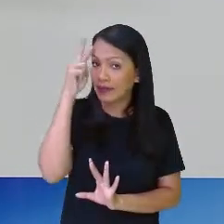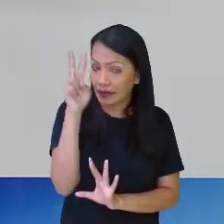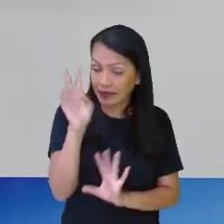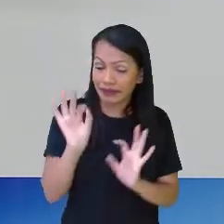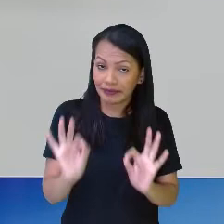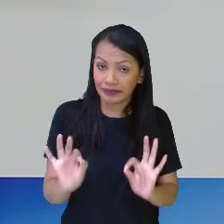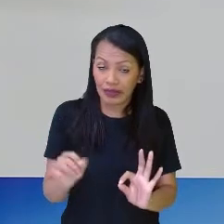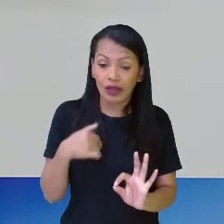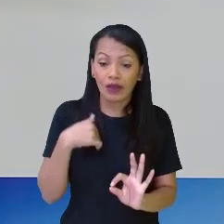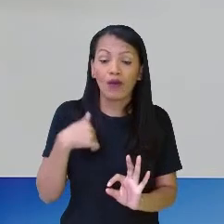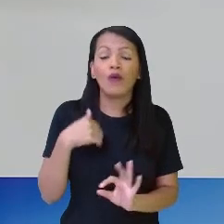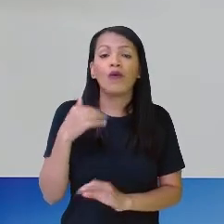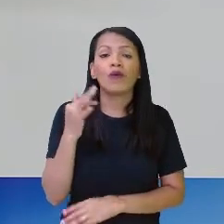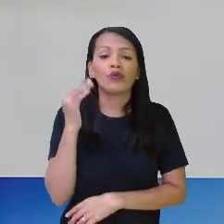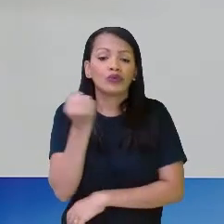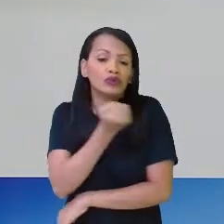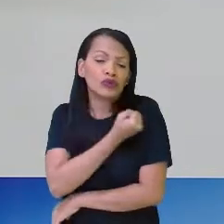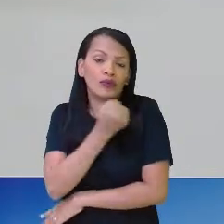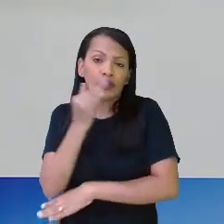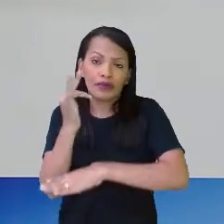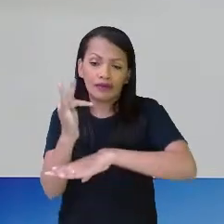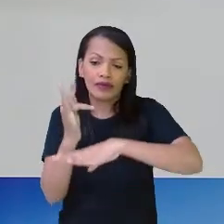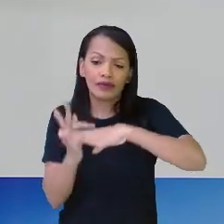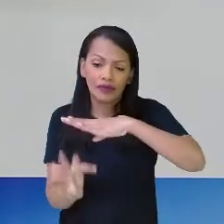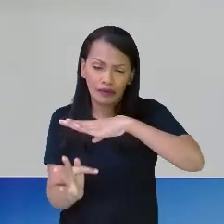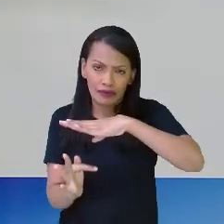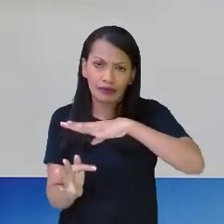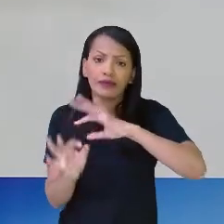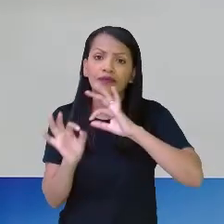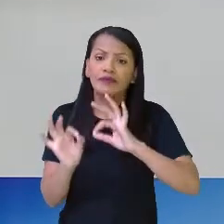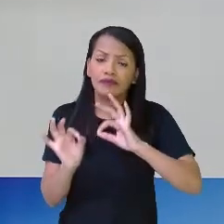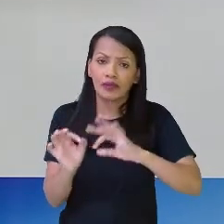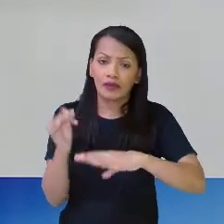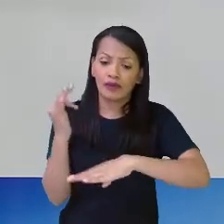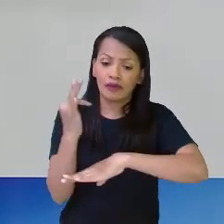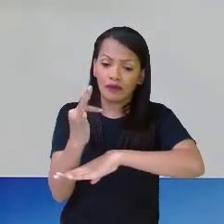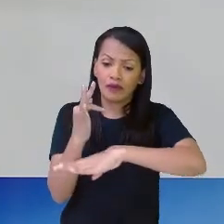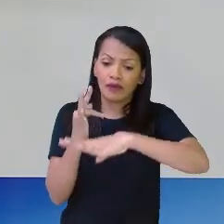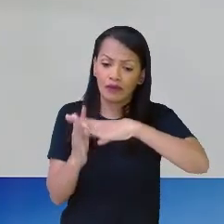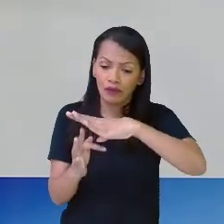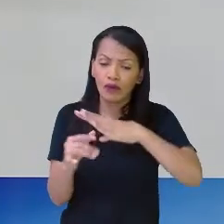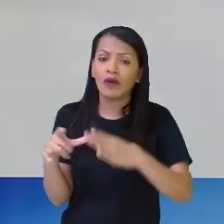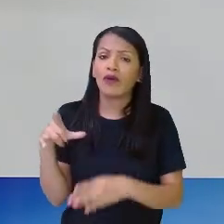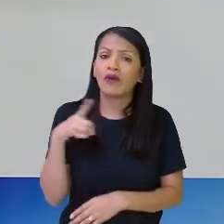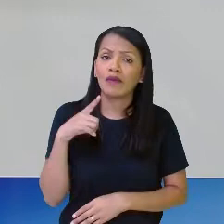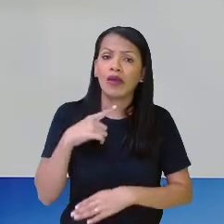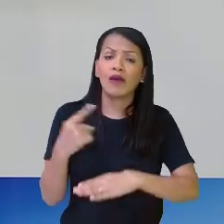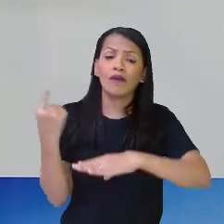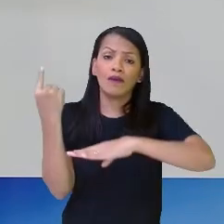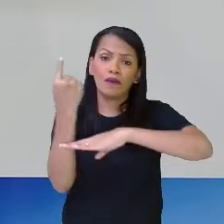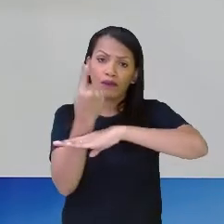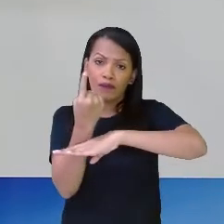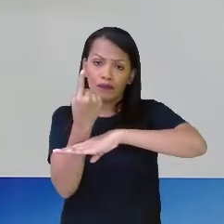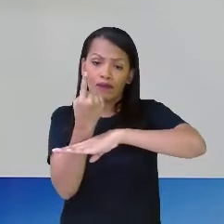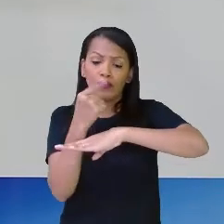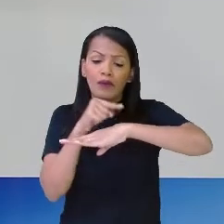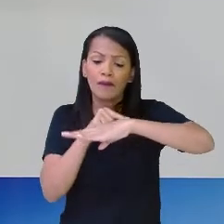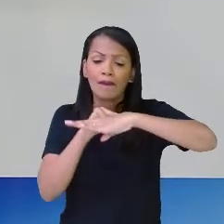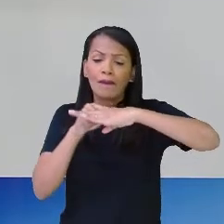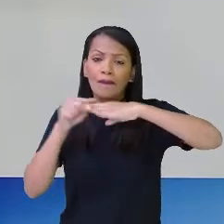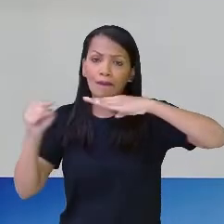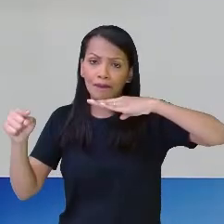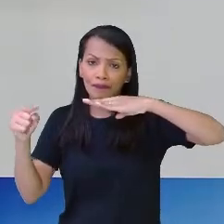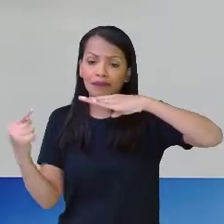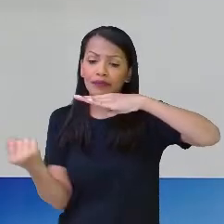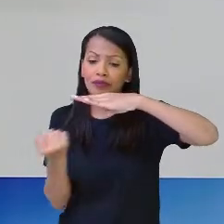quando pegar o número fracionário, que é isso, professora, é aquele número que tem 1 em cima, o tracinho e o